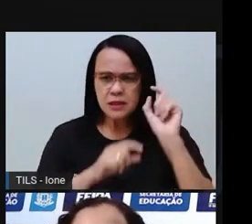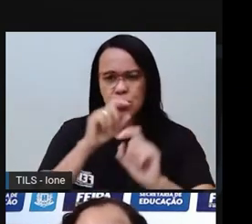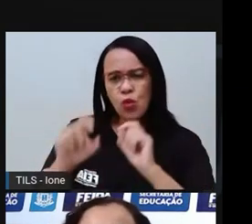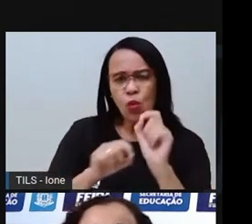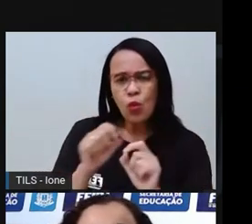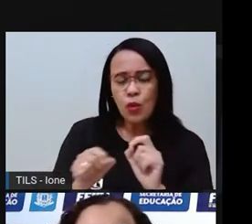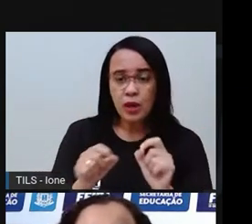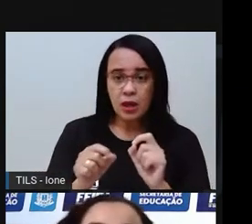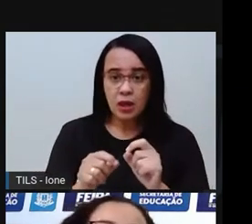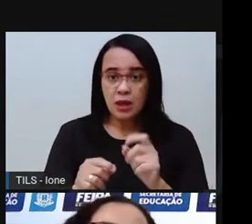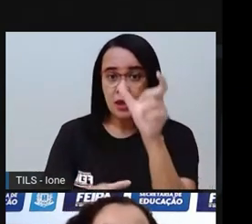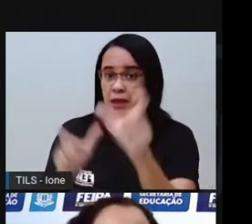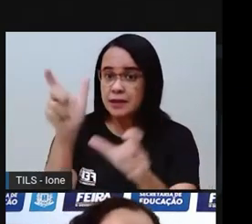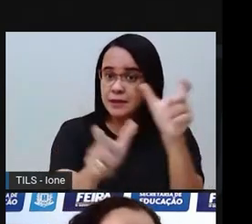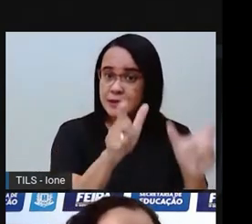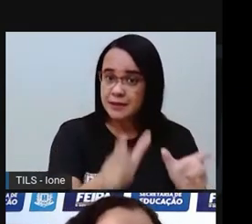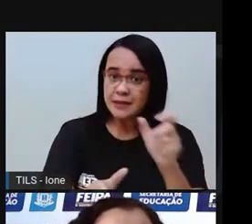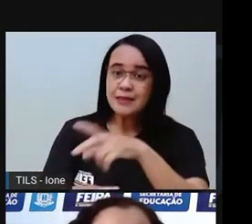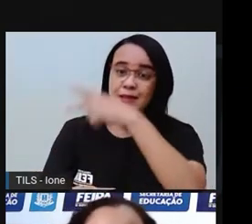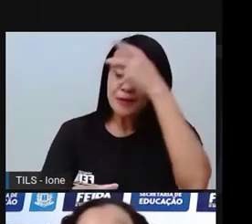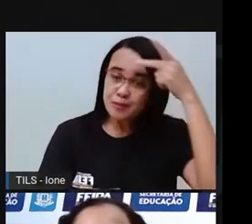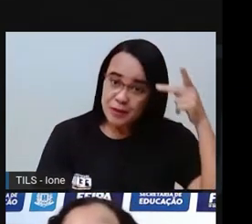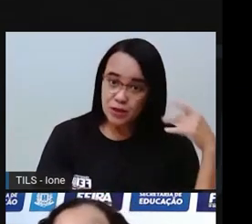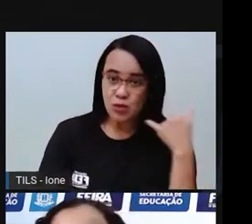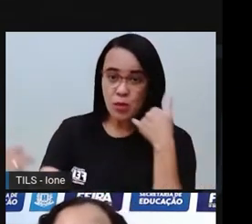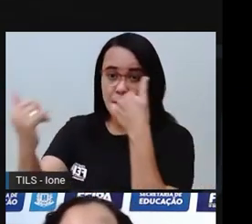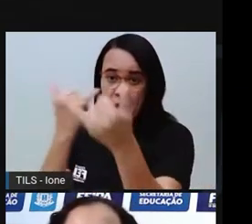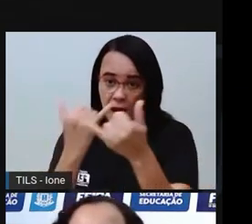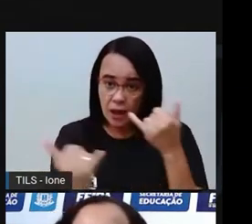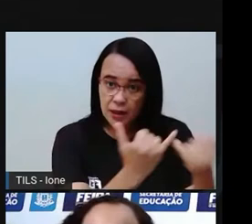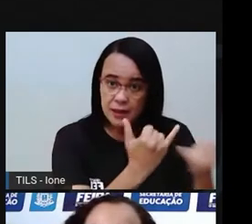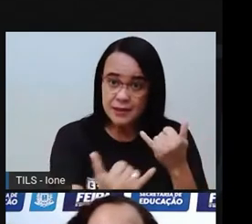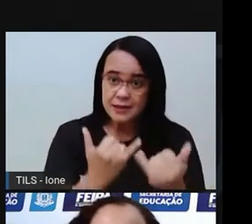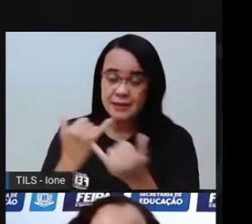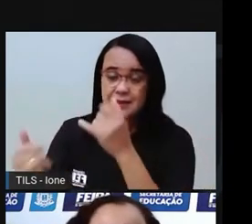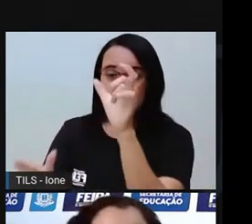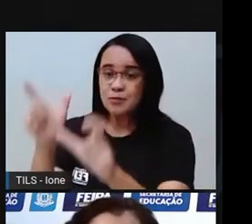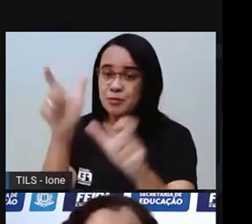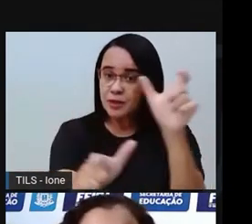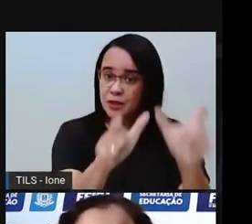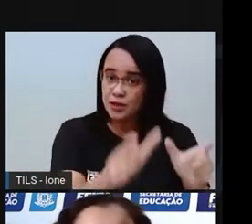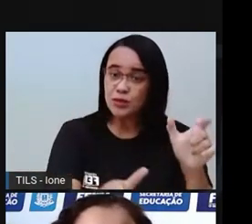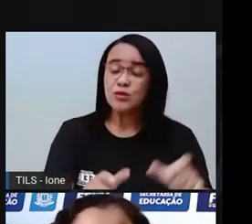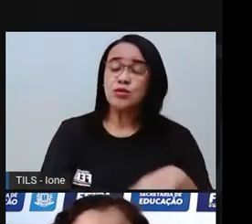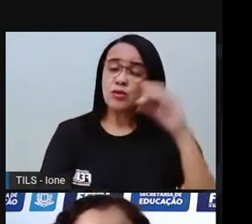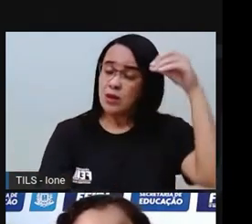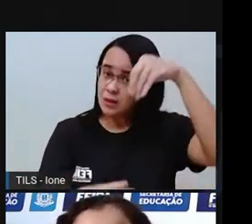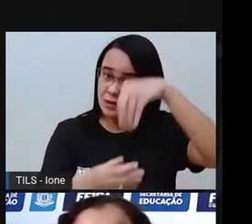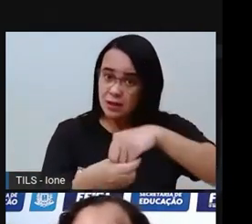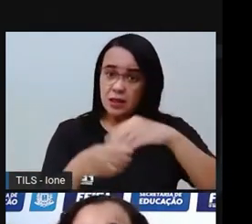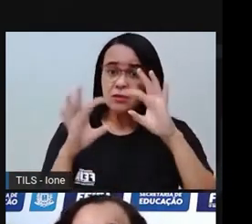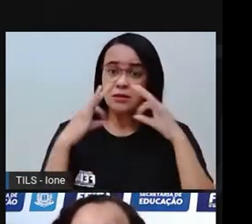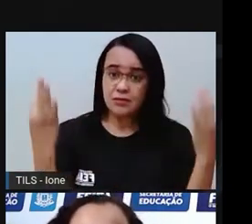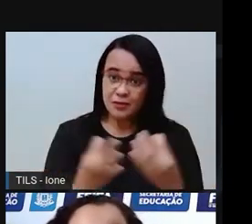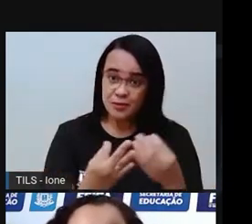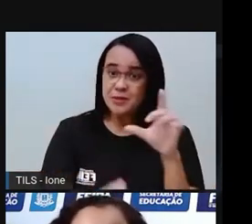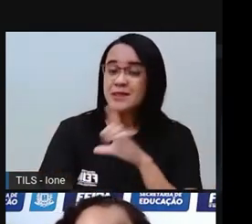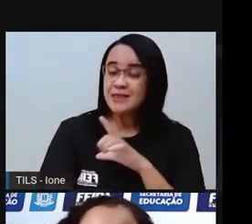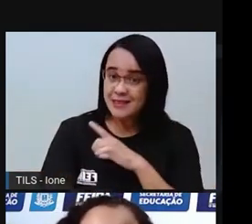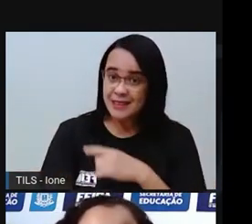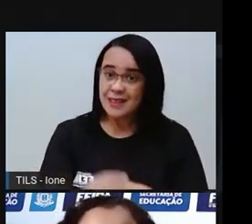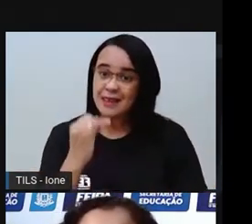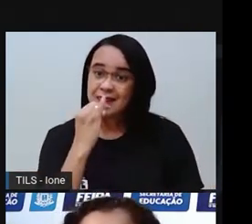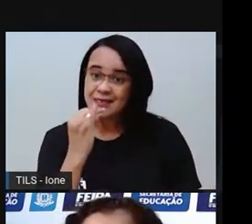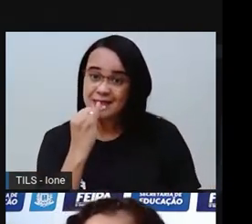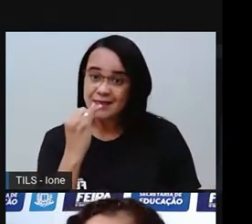Que são semelhantes, são parecidas com pessoas que estão na nossa família também. Então, por exemplo,